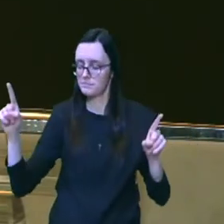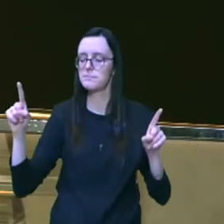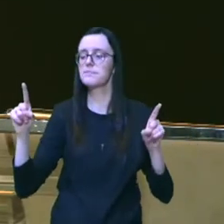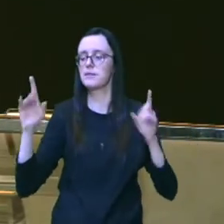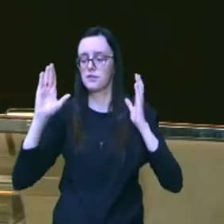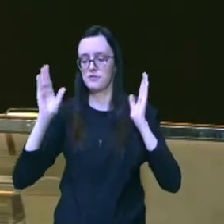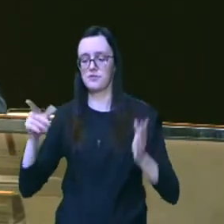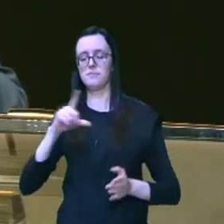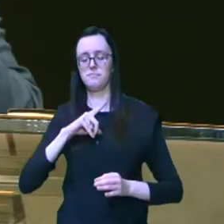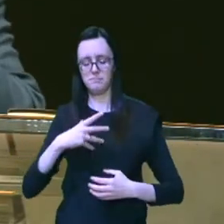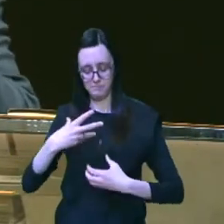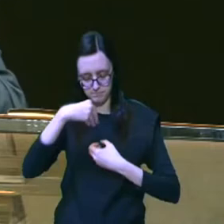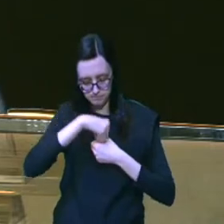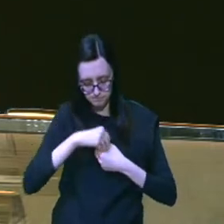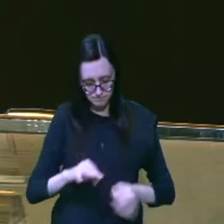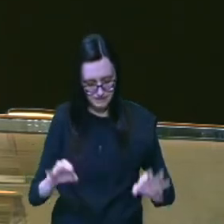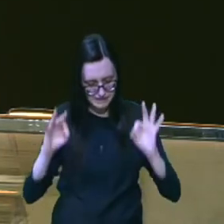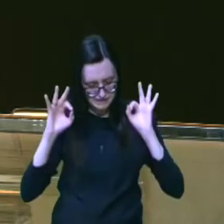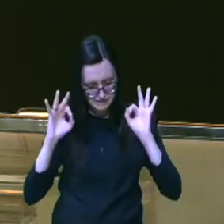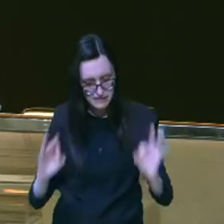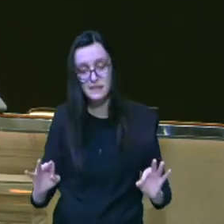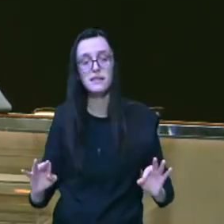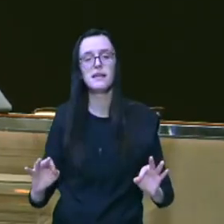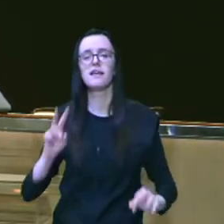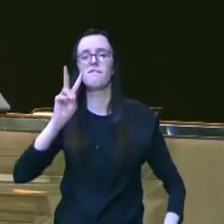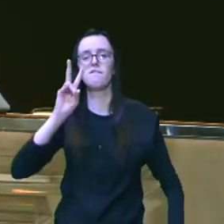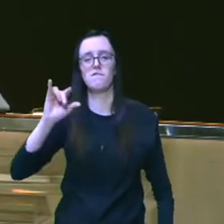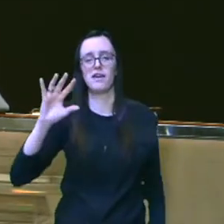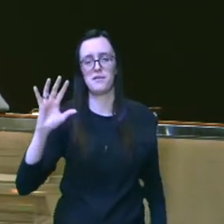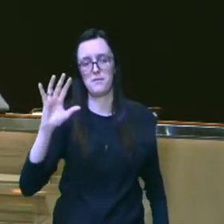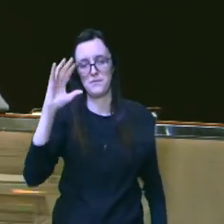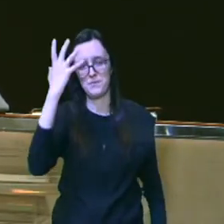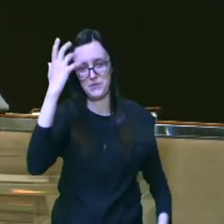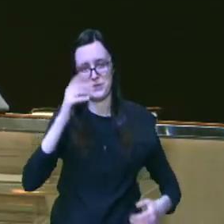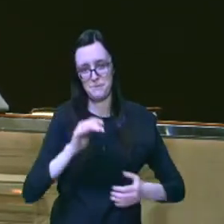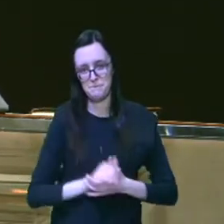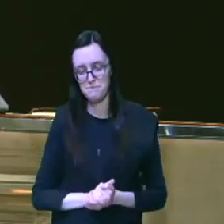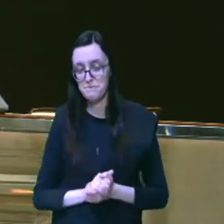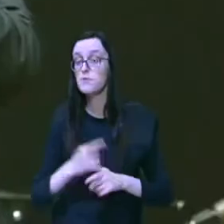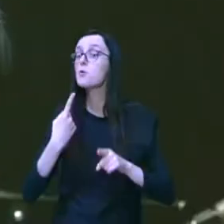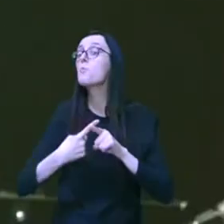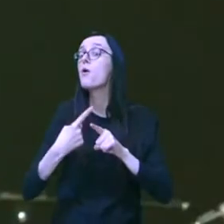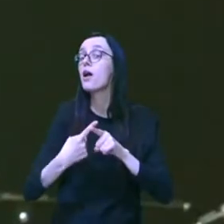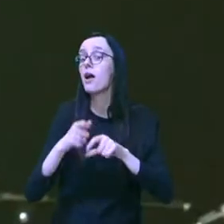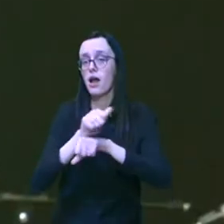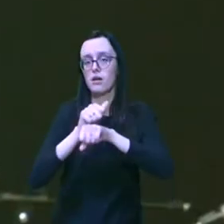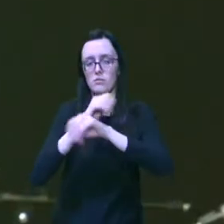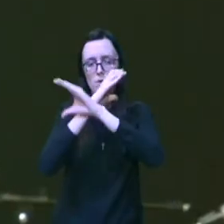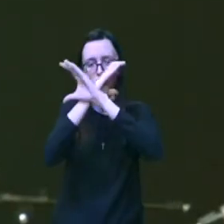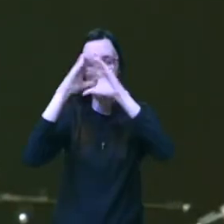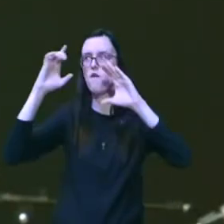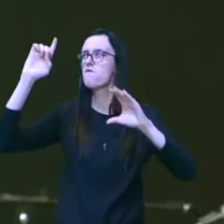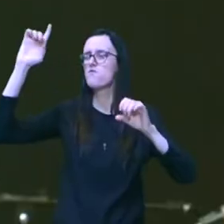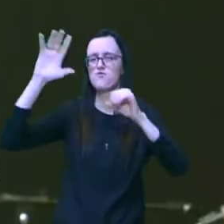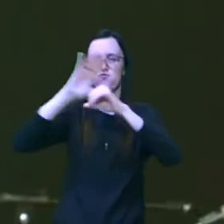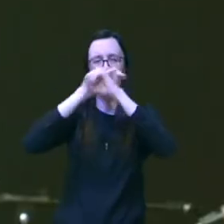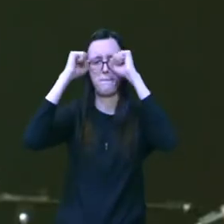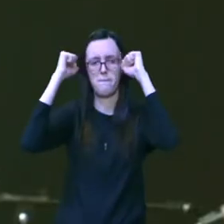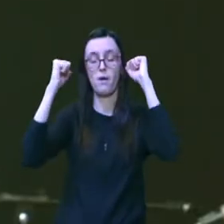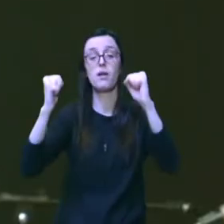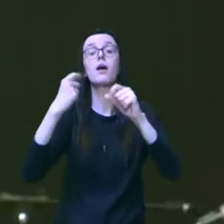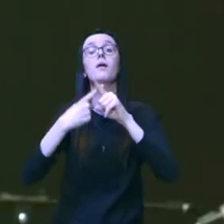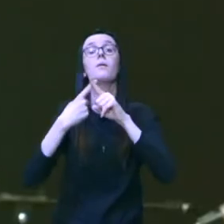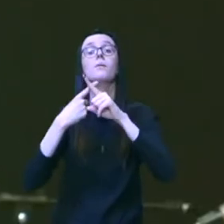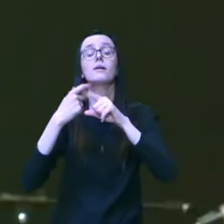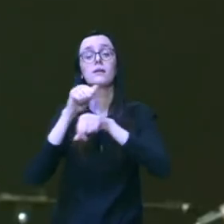tinha certeza que iria acontecer porque ele confiava num Deus todo poderoso porque